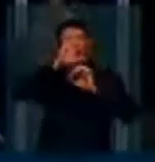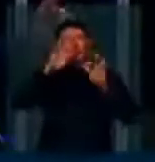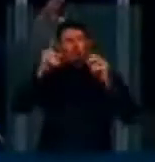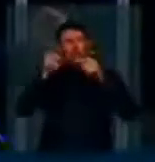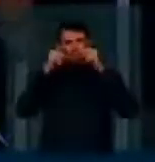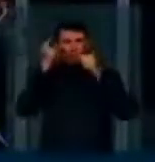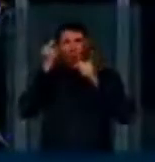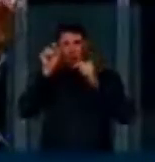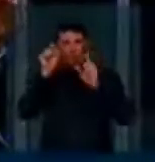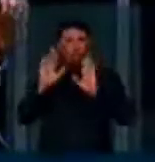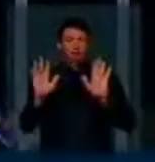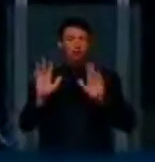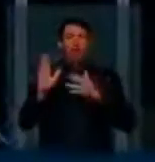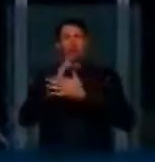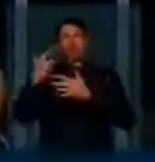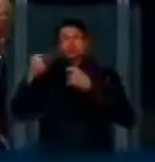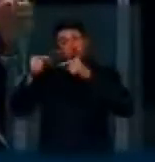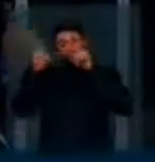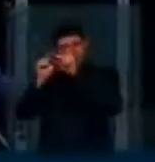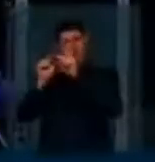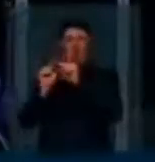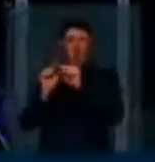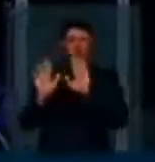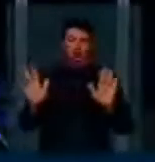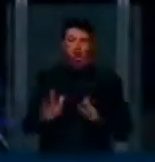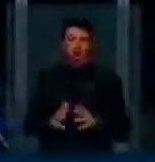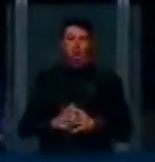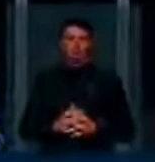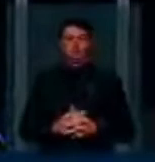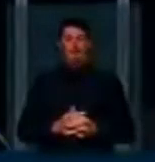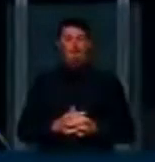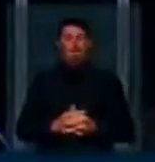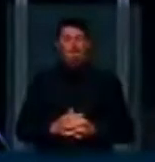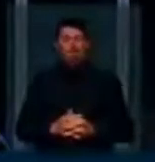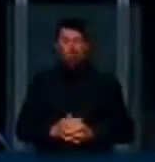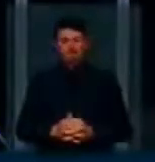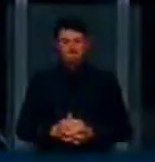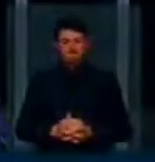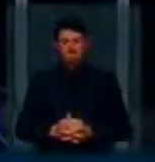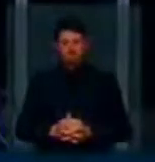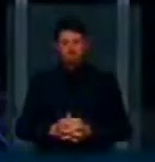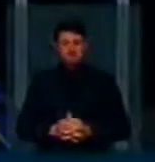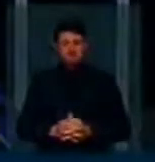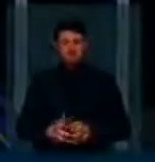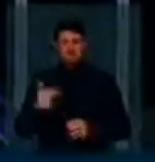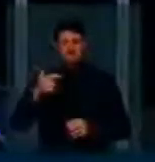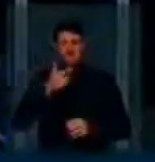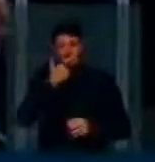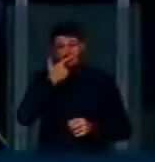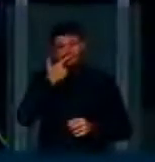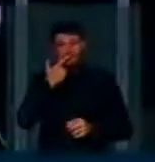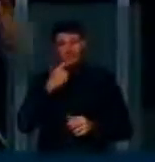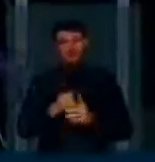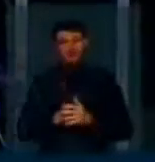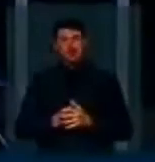causa de alguns pontos do projeto que nós podemos discutir em separado. Segundo ponto, faço